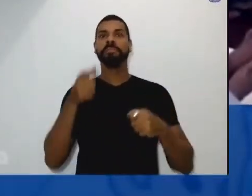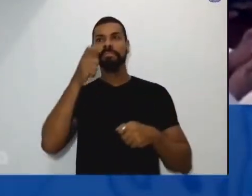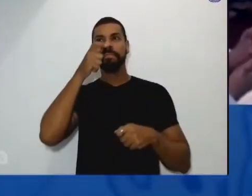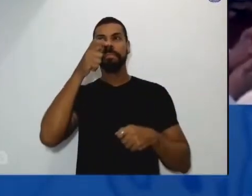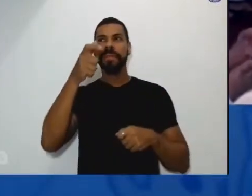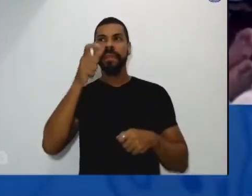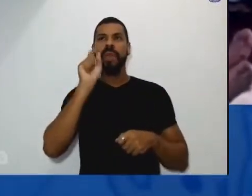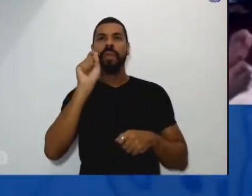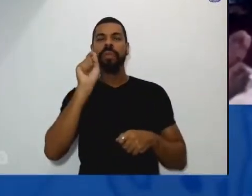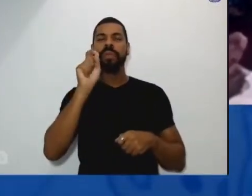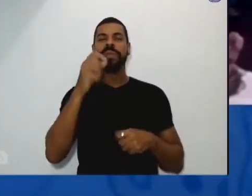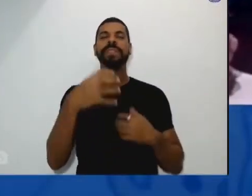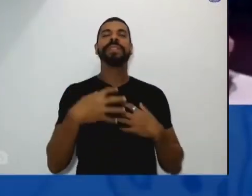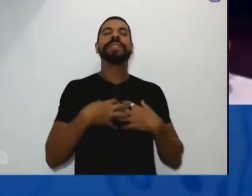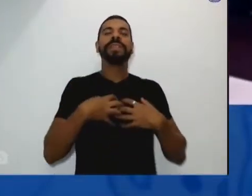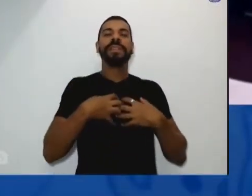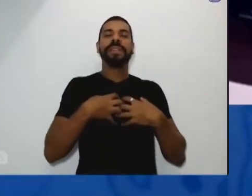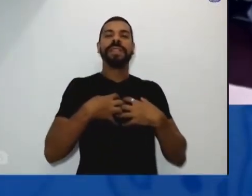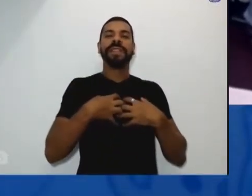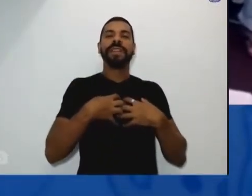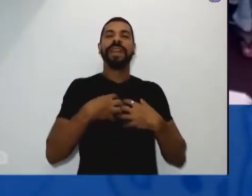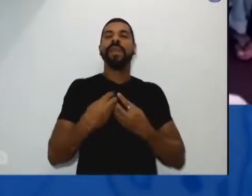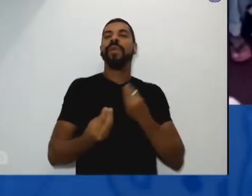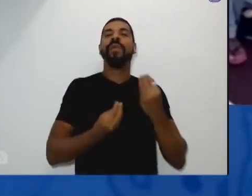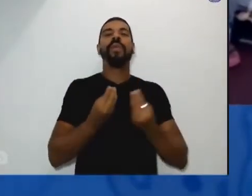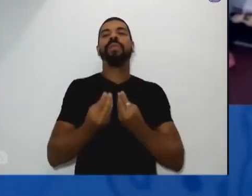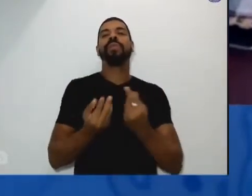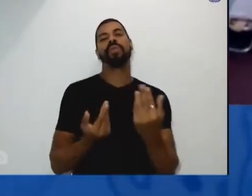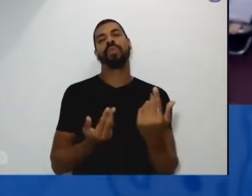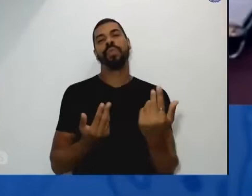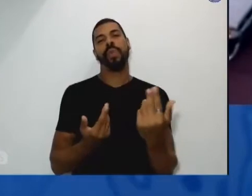sentir como se fosse nossa.